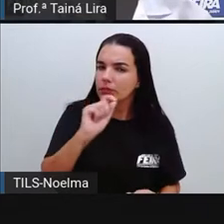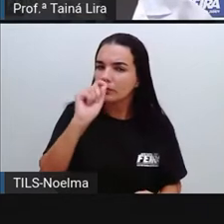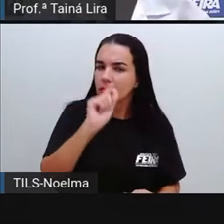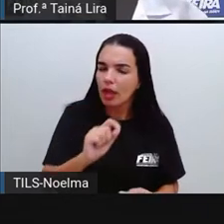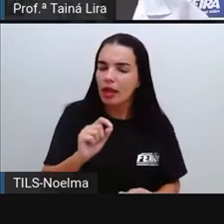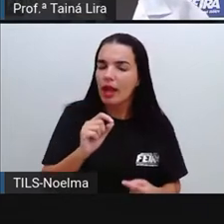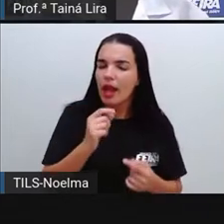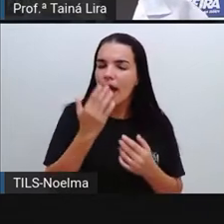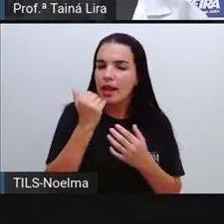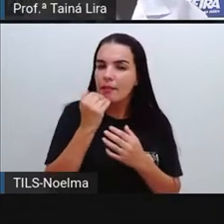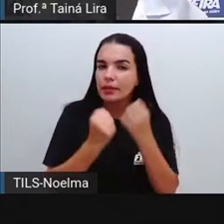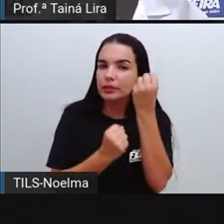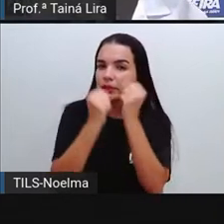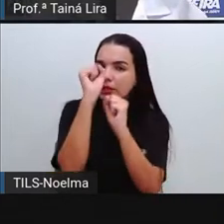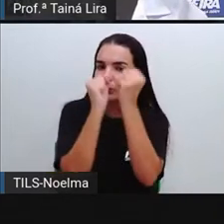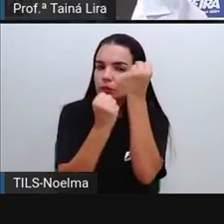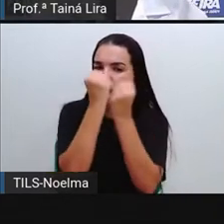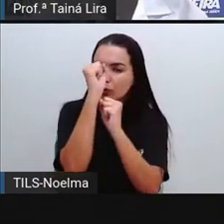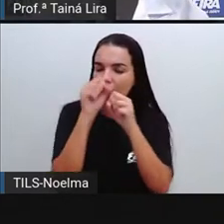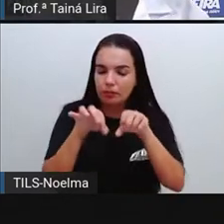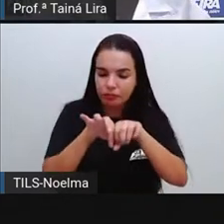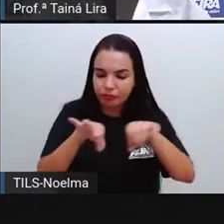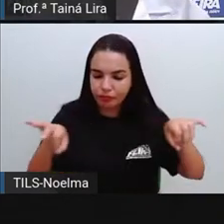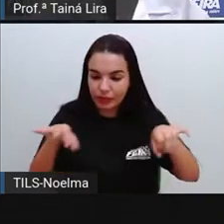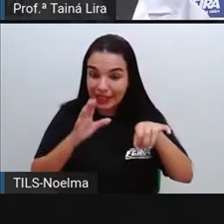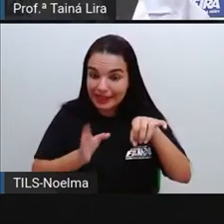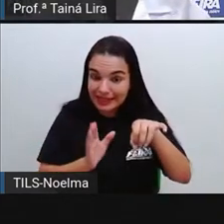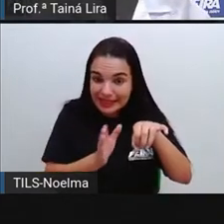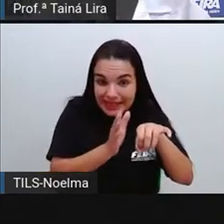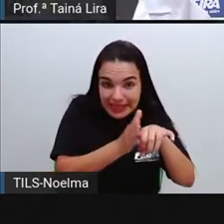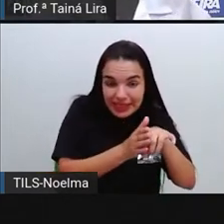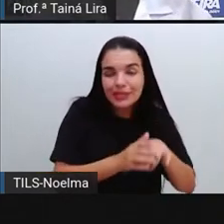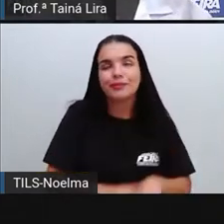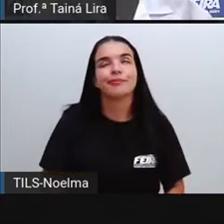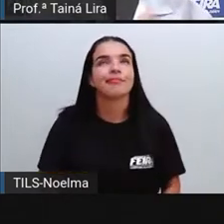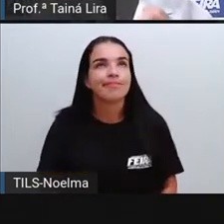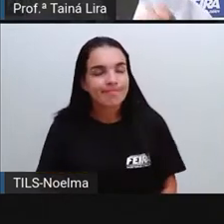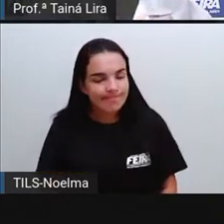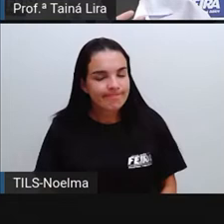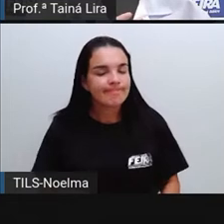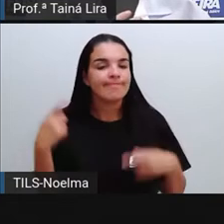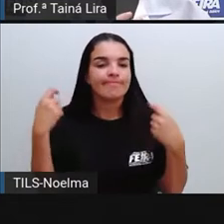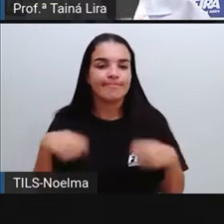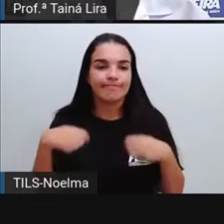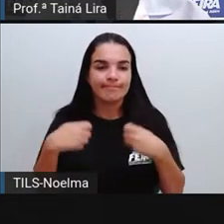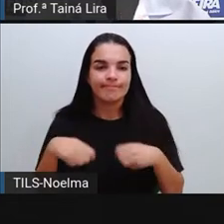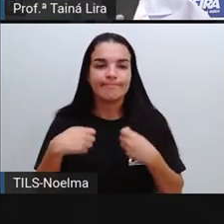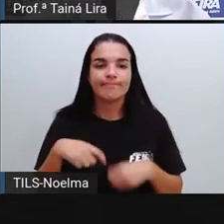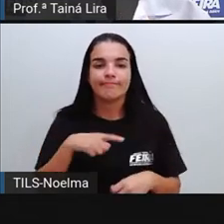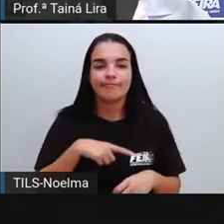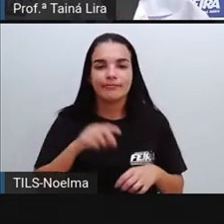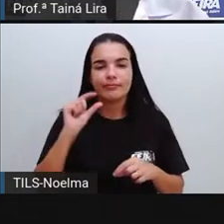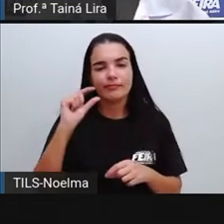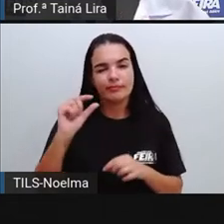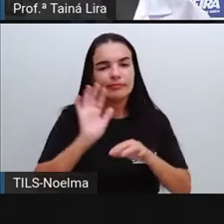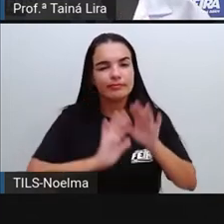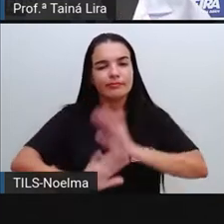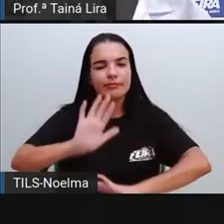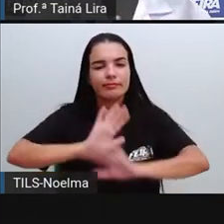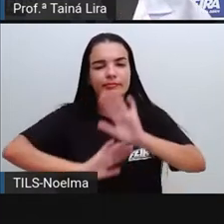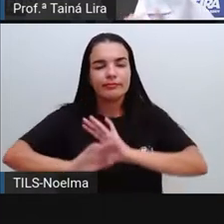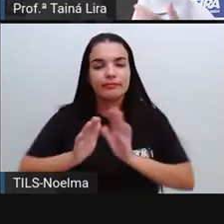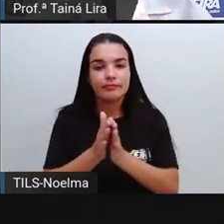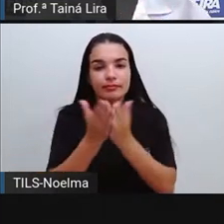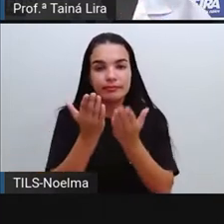processados, como é o caso da salsicha, que a gente precisa ter um pouquinho mais de cuidado no consumo. Então,